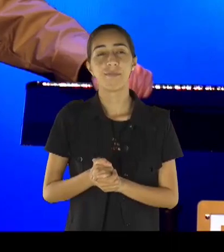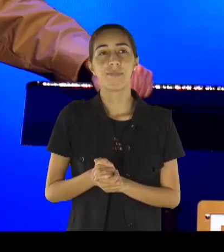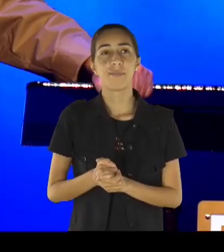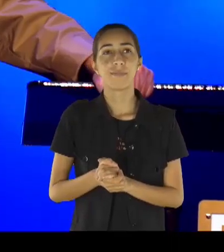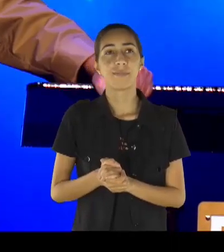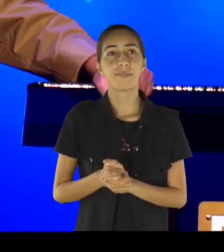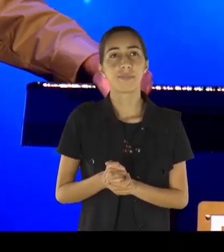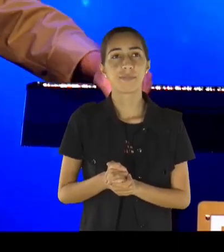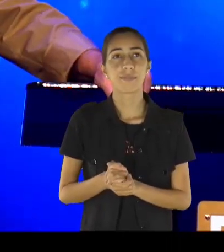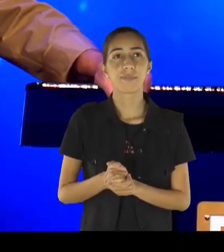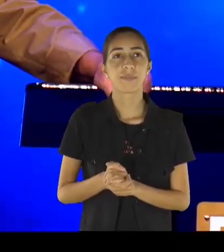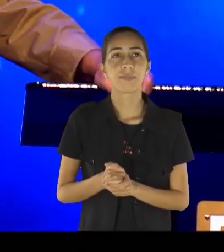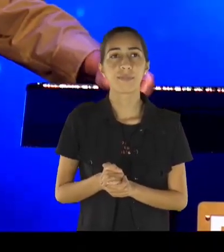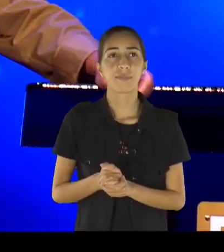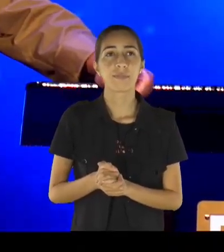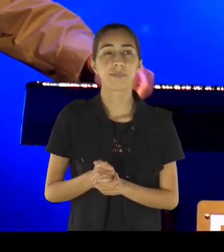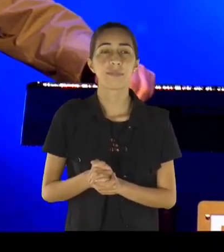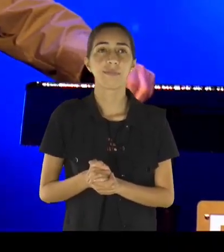como que eu vou ter ânimo,